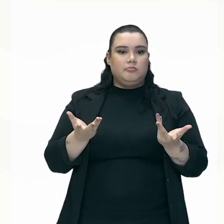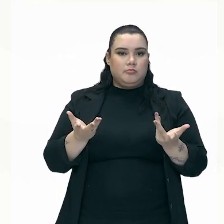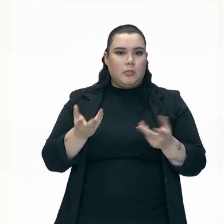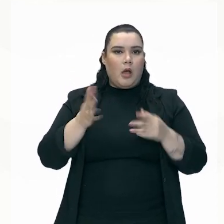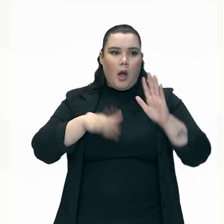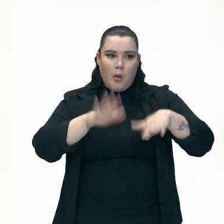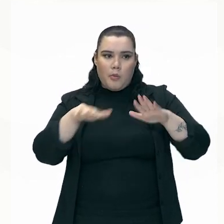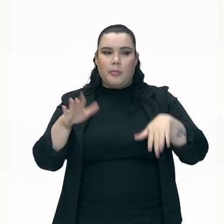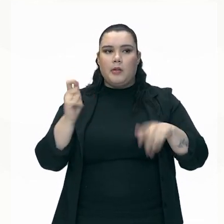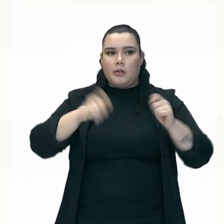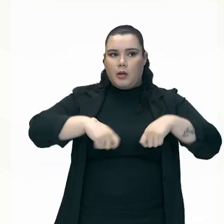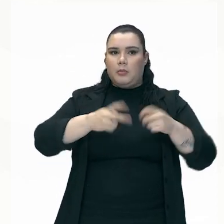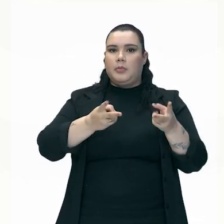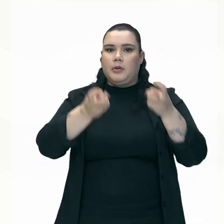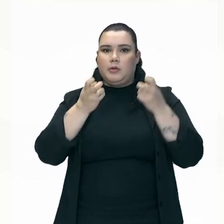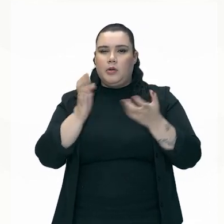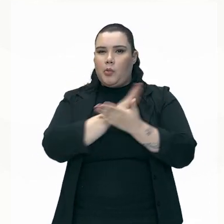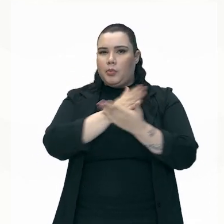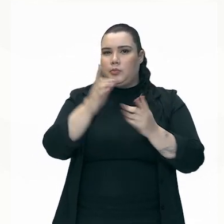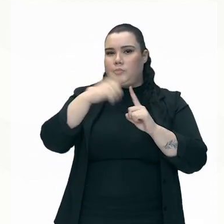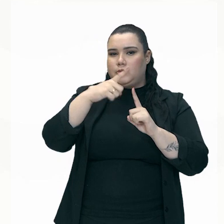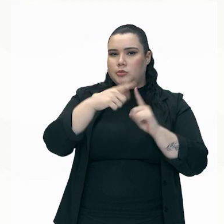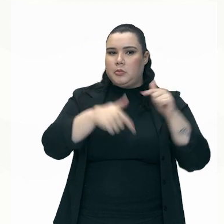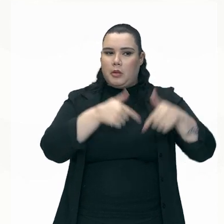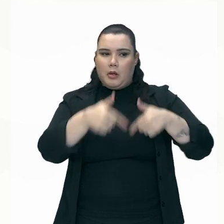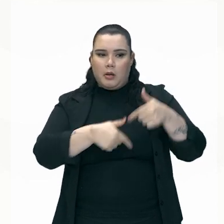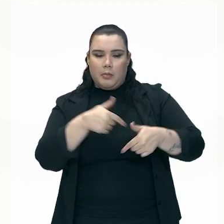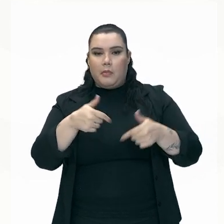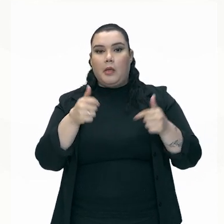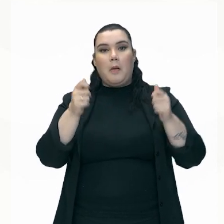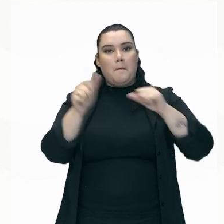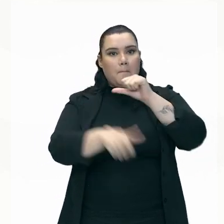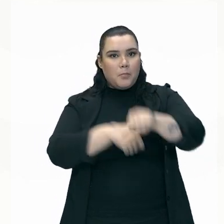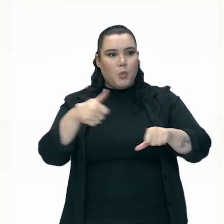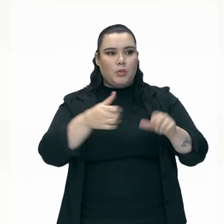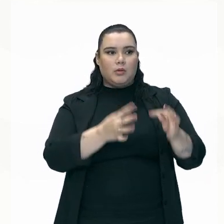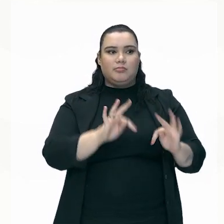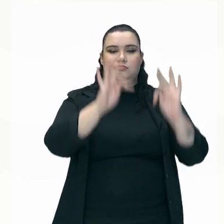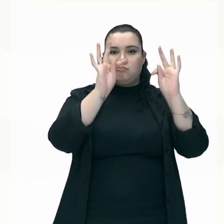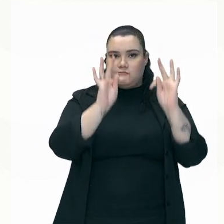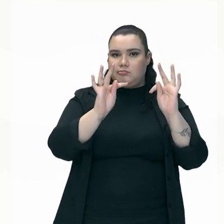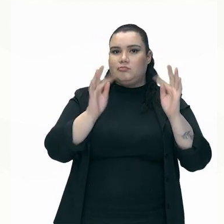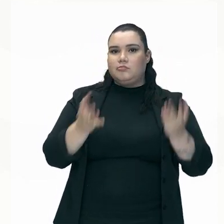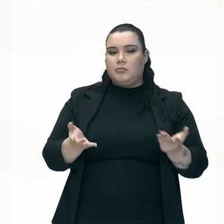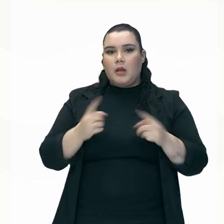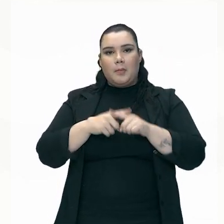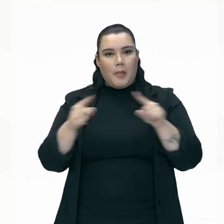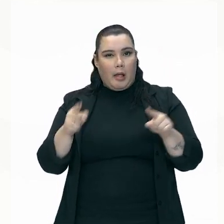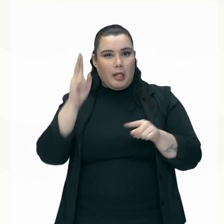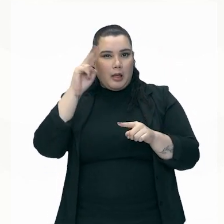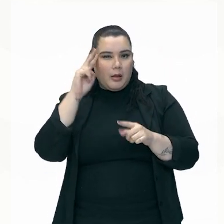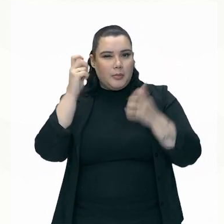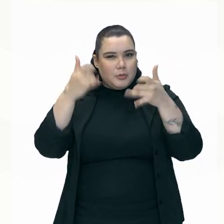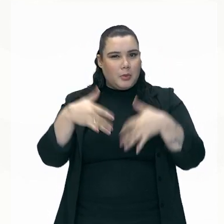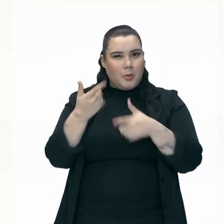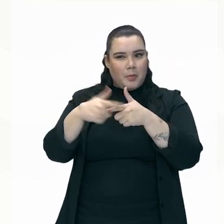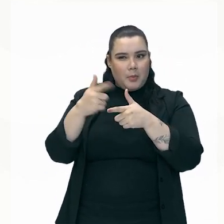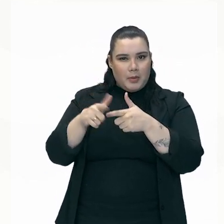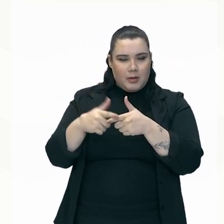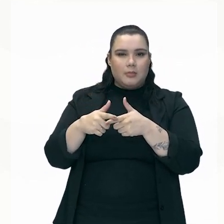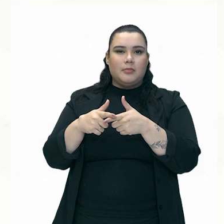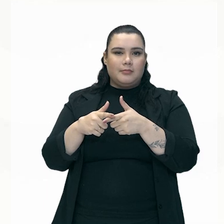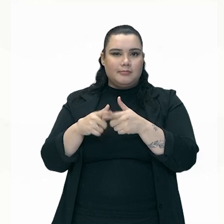situações, alguns tipos de trabalho que já podem ser substituídos por máquinas. Mas aí gera aquele problema que a gente falou, né?